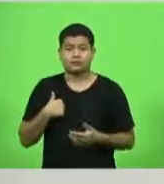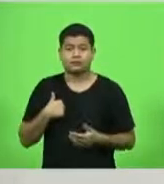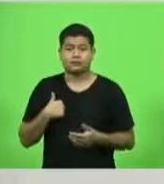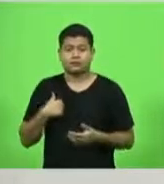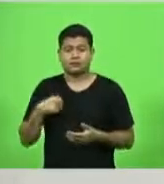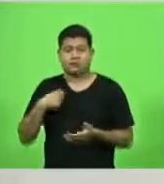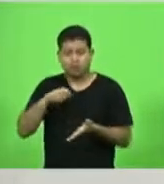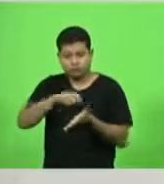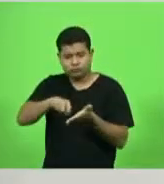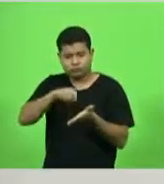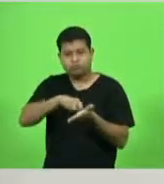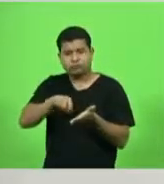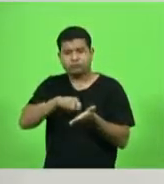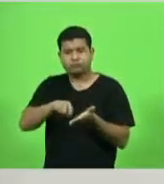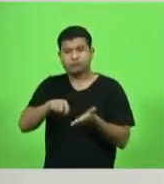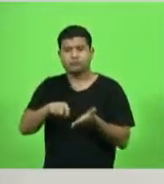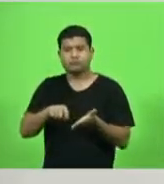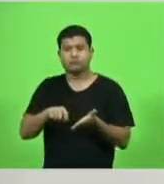anotar